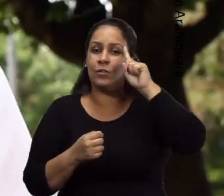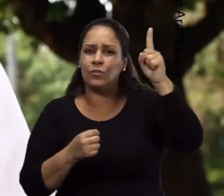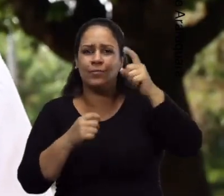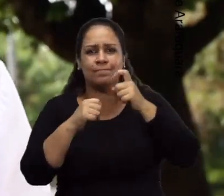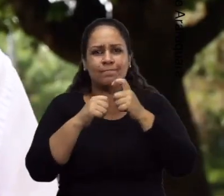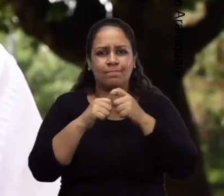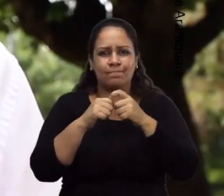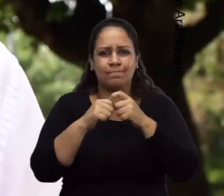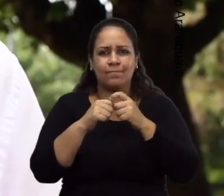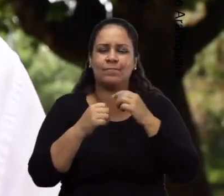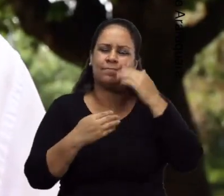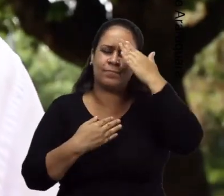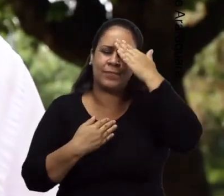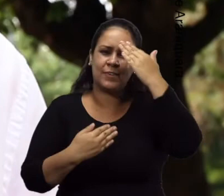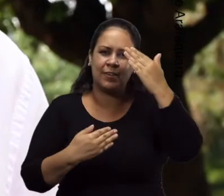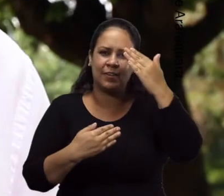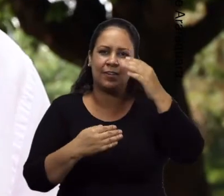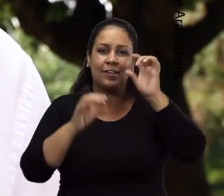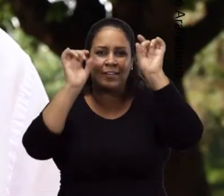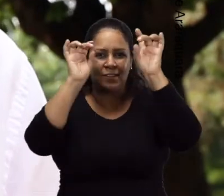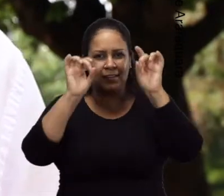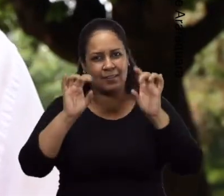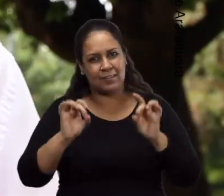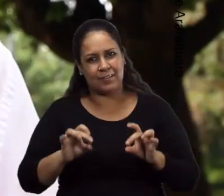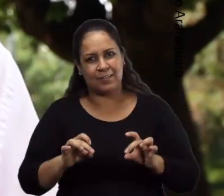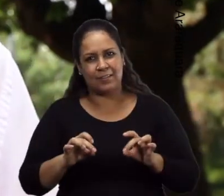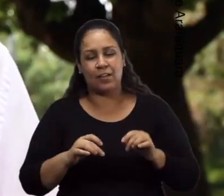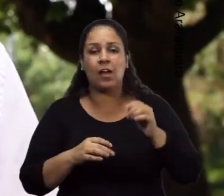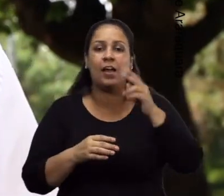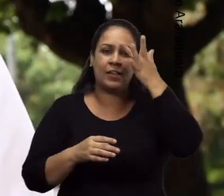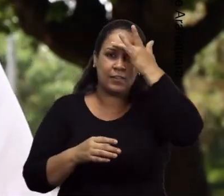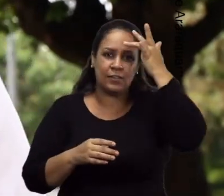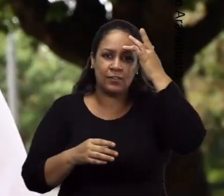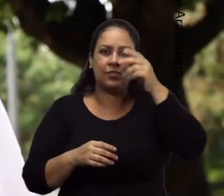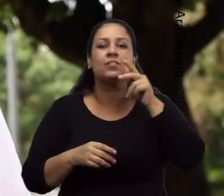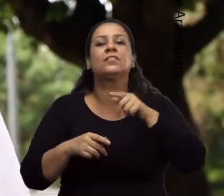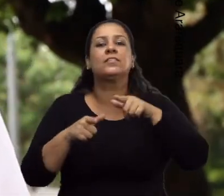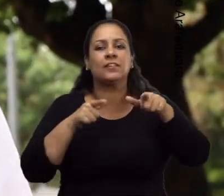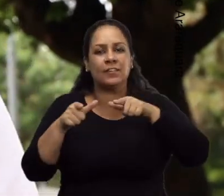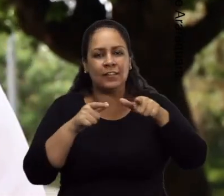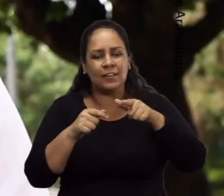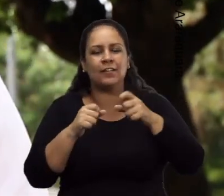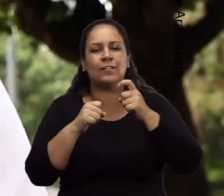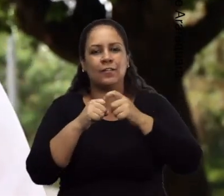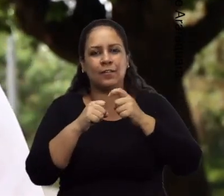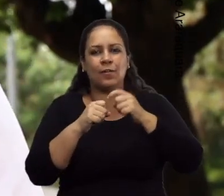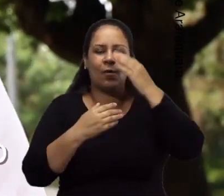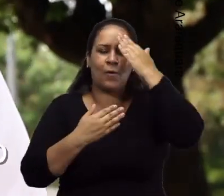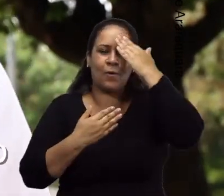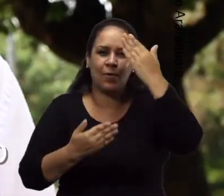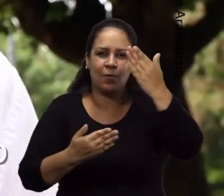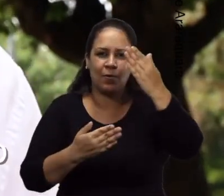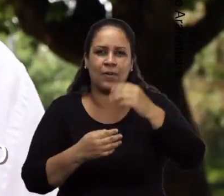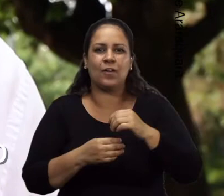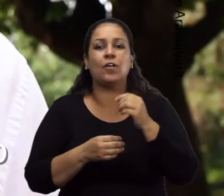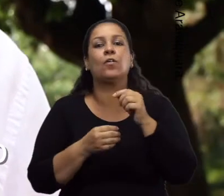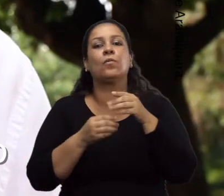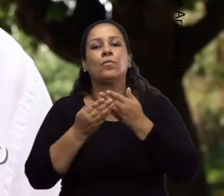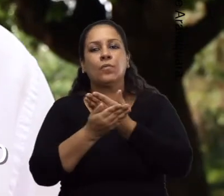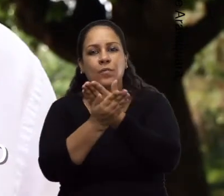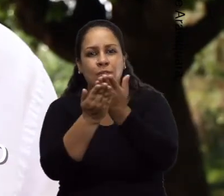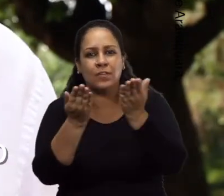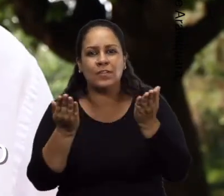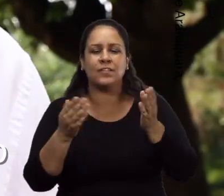No Dia do Médico, o meu agradecimento especial aos profissionais da medicina. Obrigado